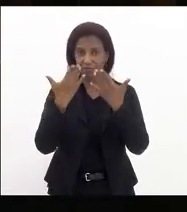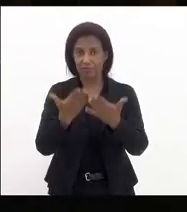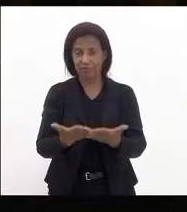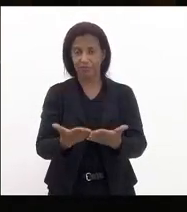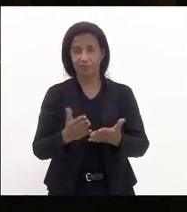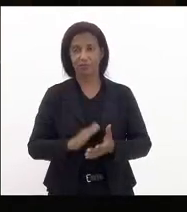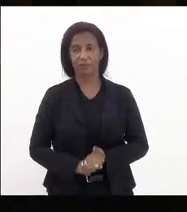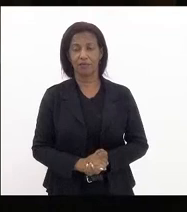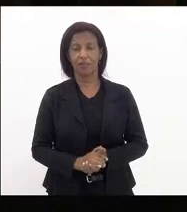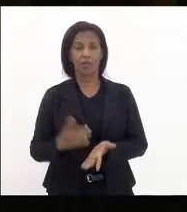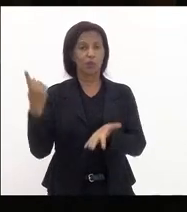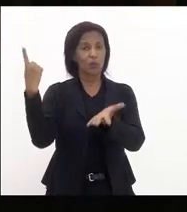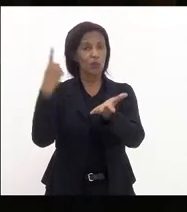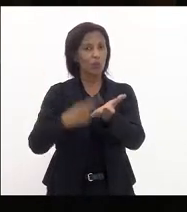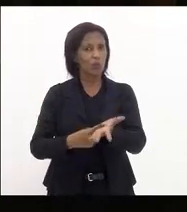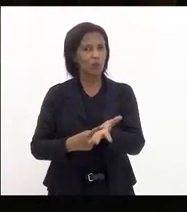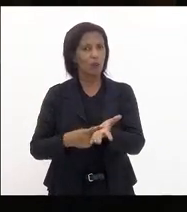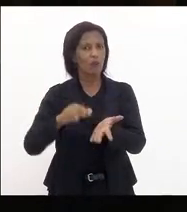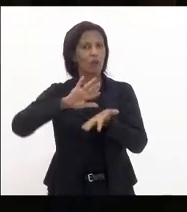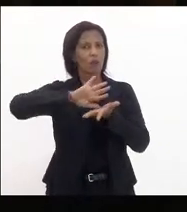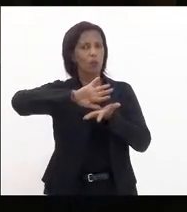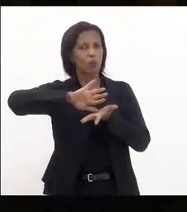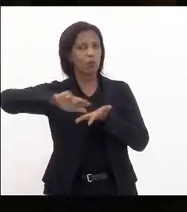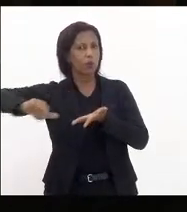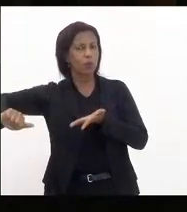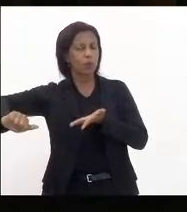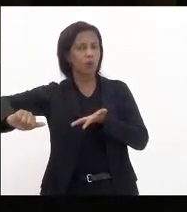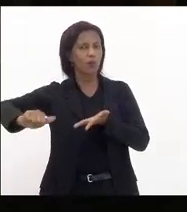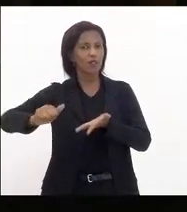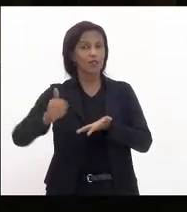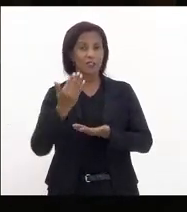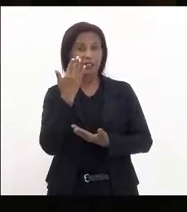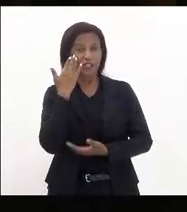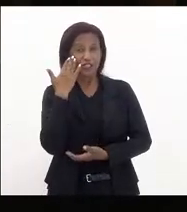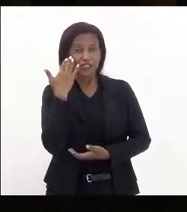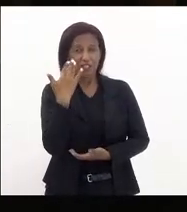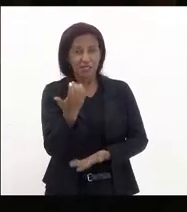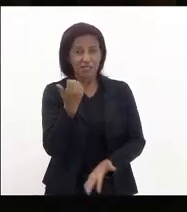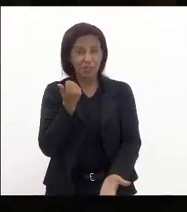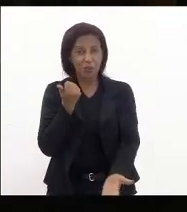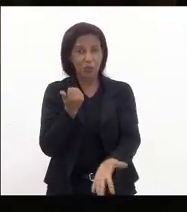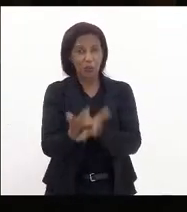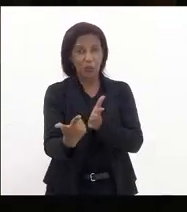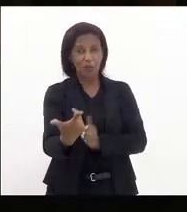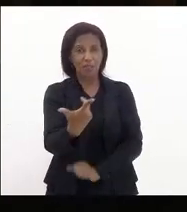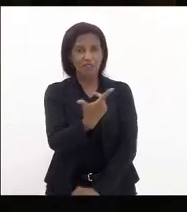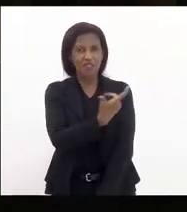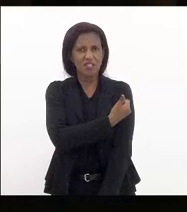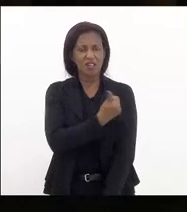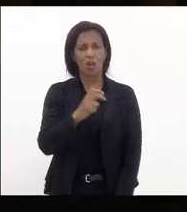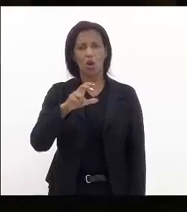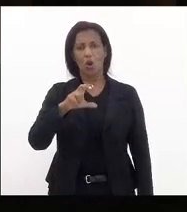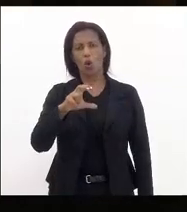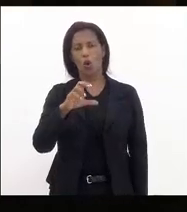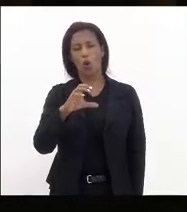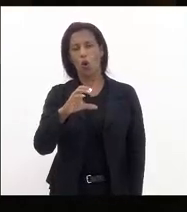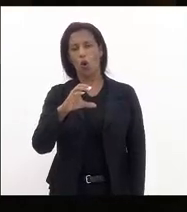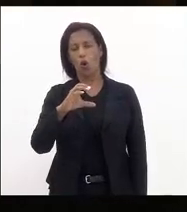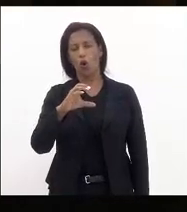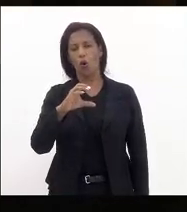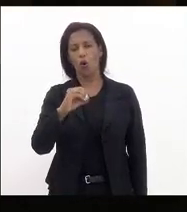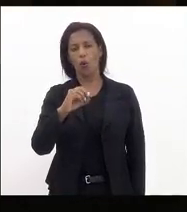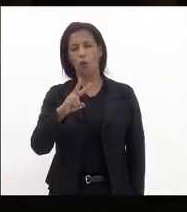e comprovando a corrupção diante da compra da vacina com a vacina um